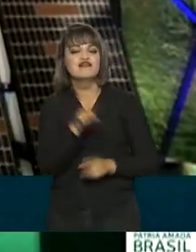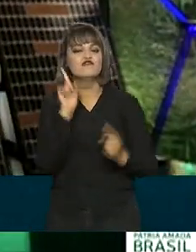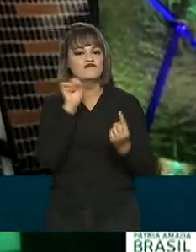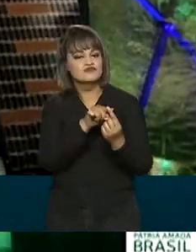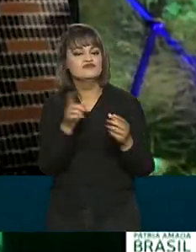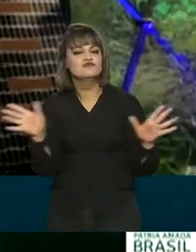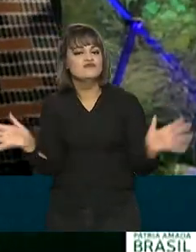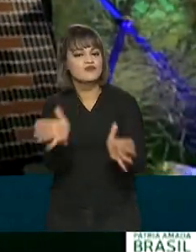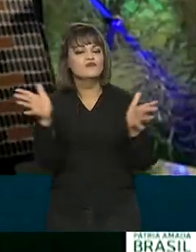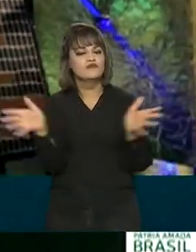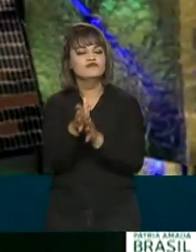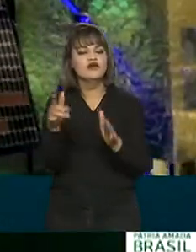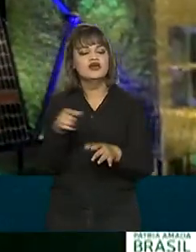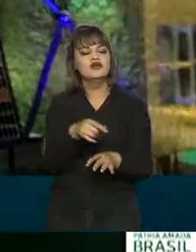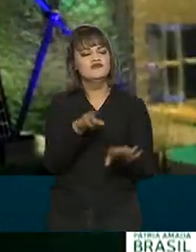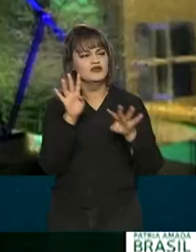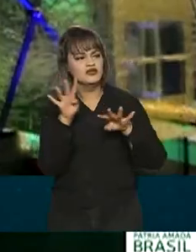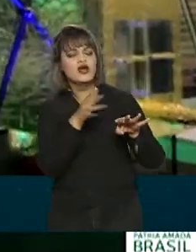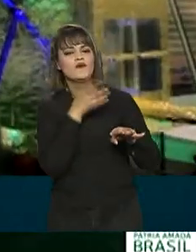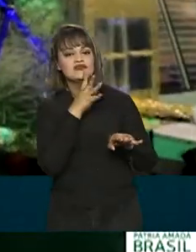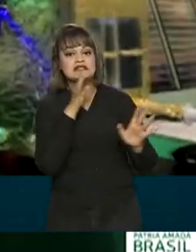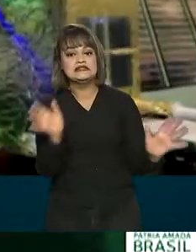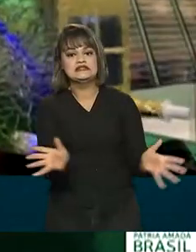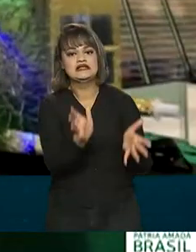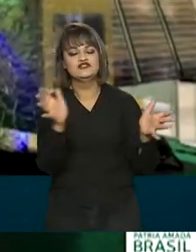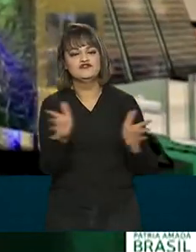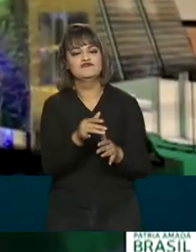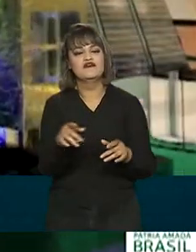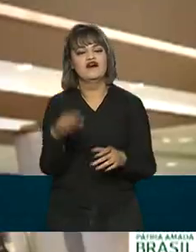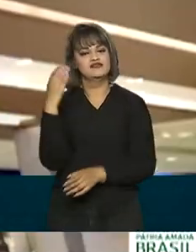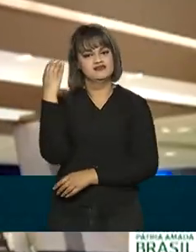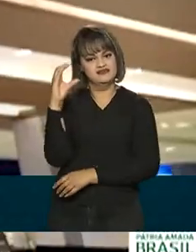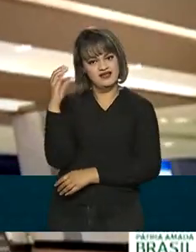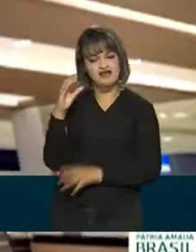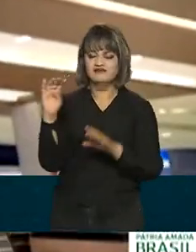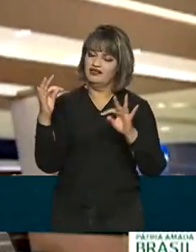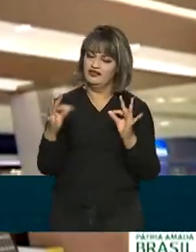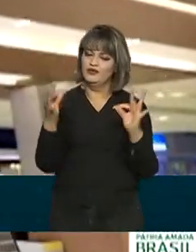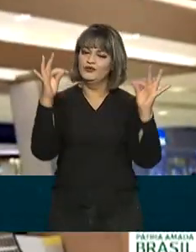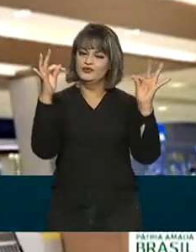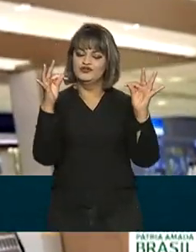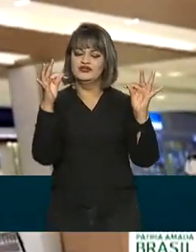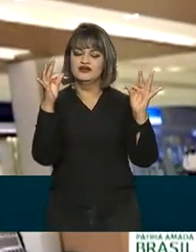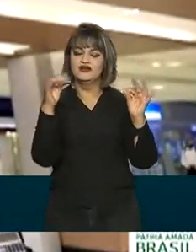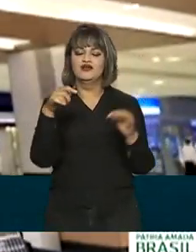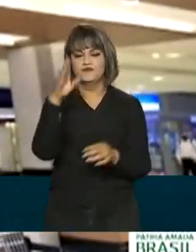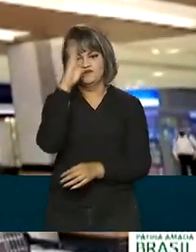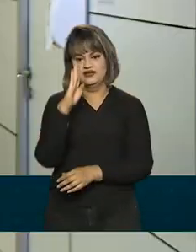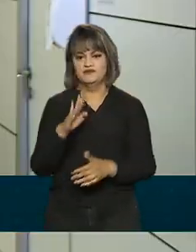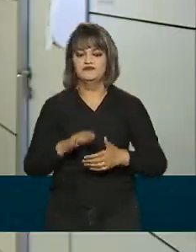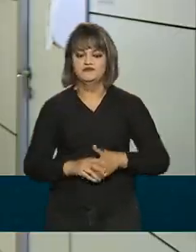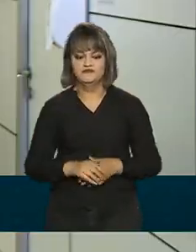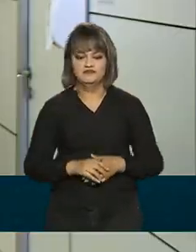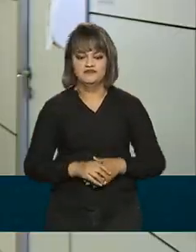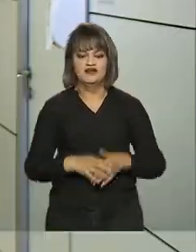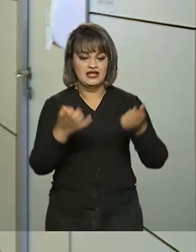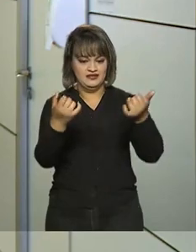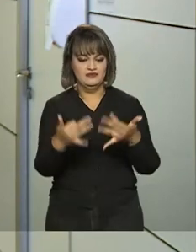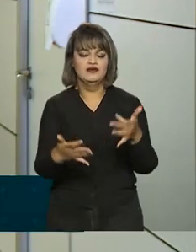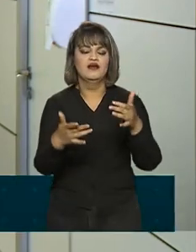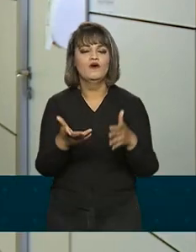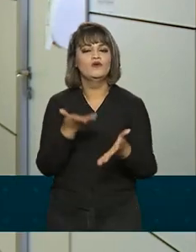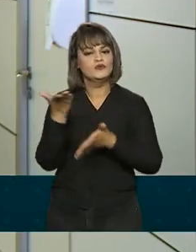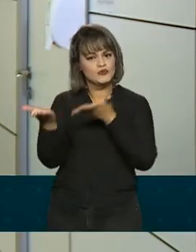promover, popularizar e incentivar a ciência e a tecnologia no país. Todos os cuidados